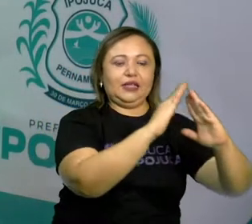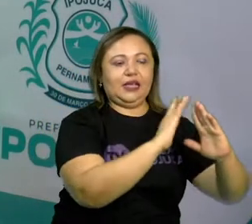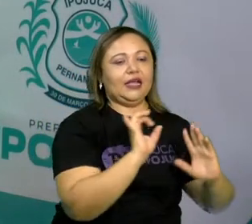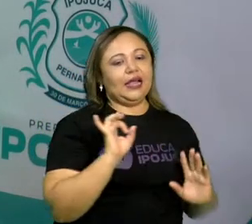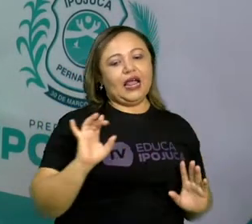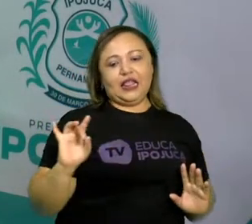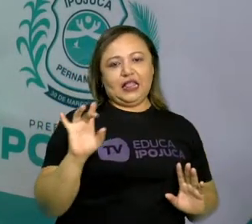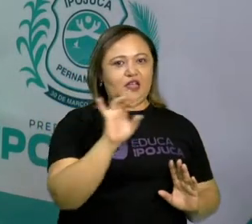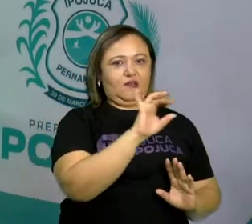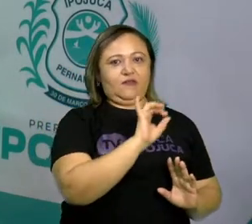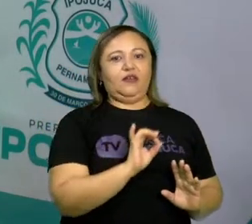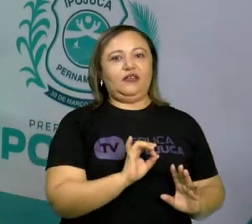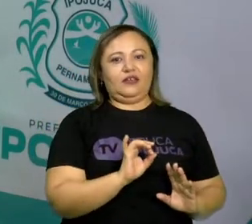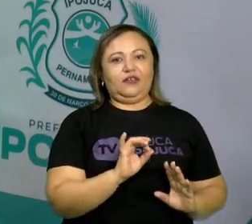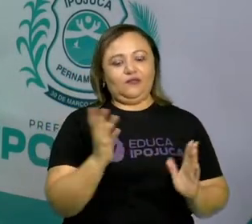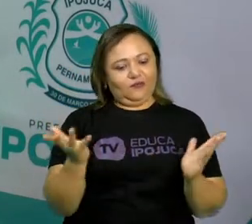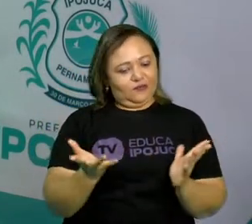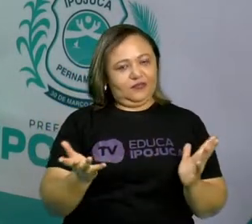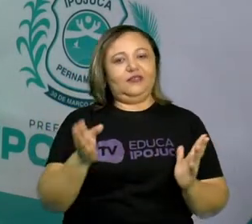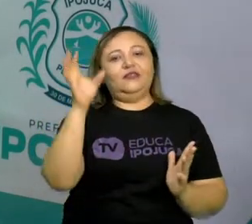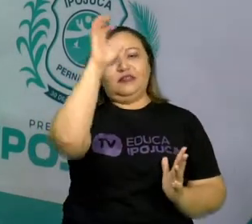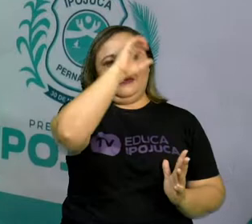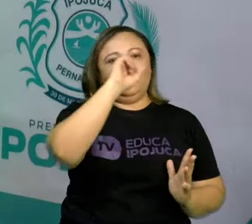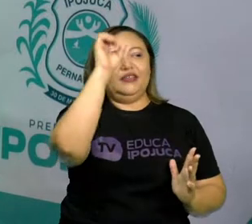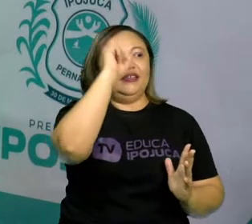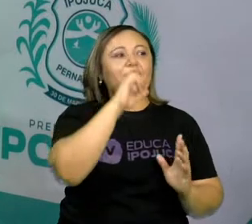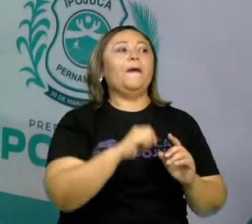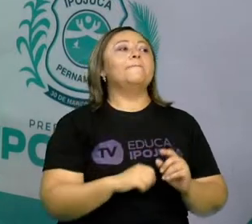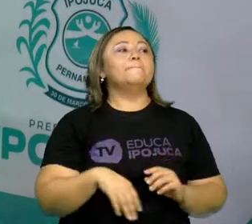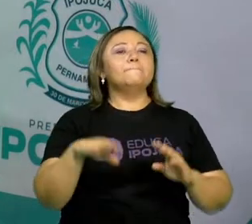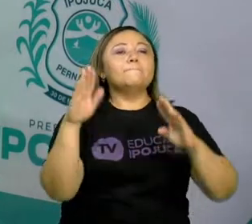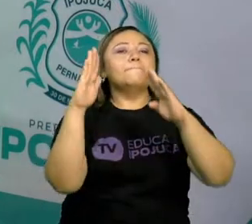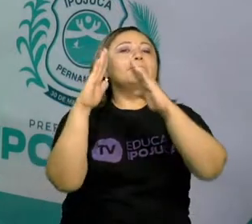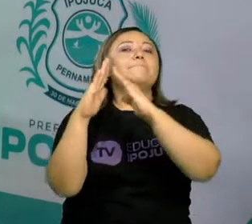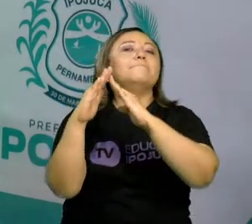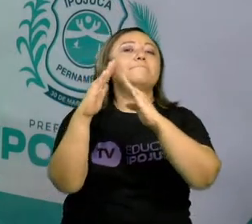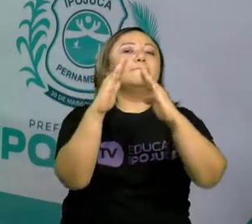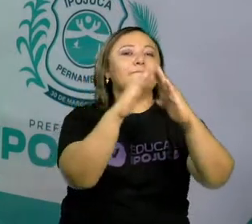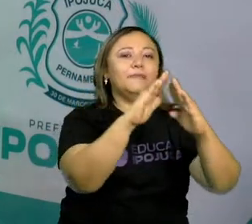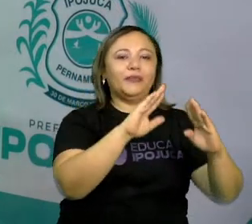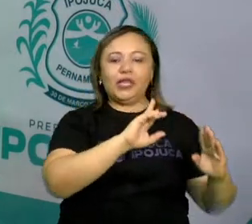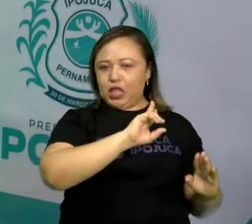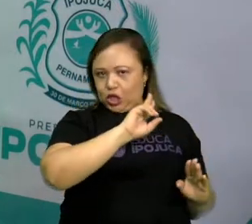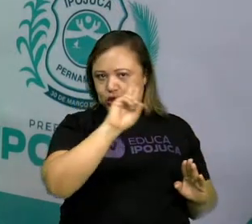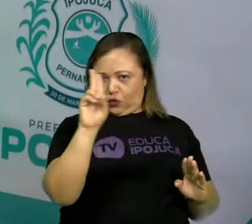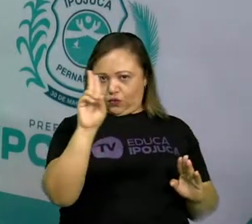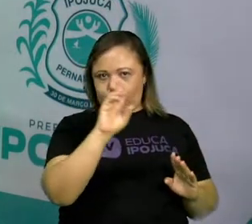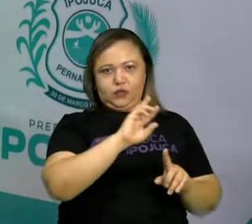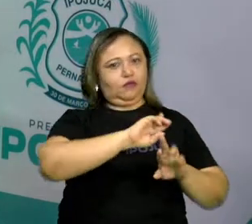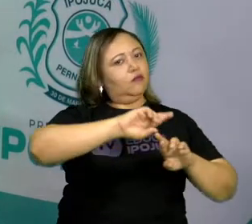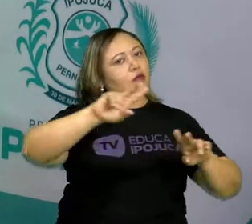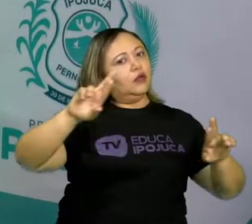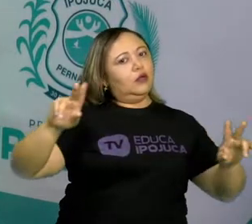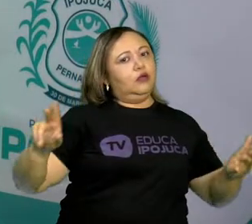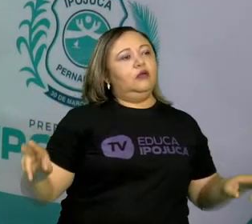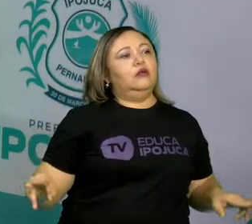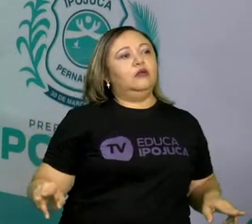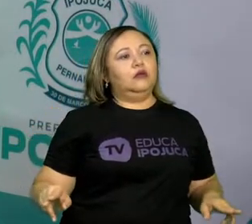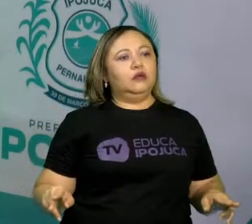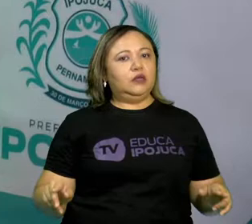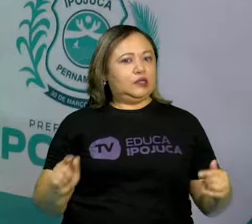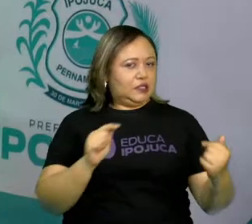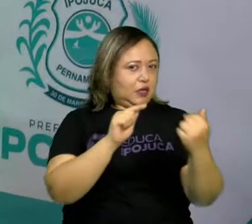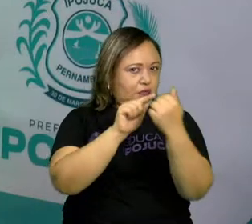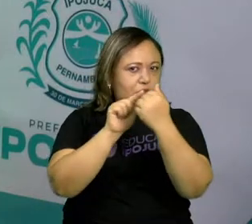Vamos estudar! Aqui, moradia. Tem vários nomes que podem se